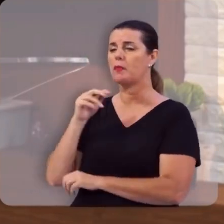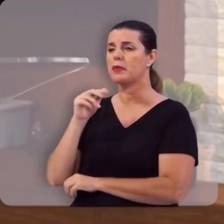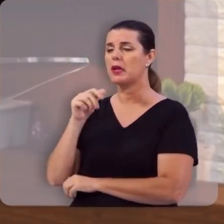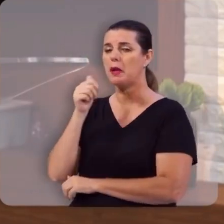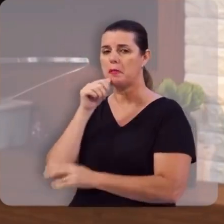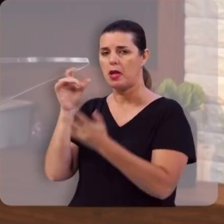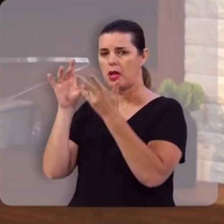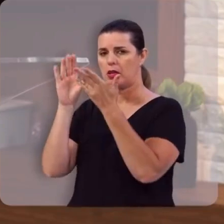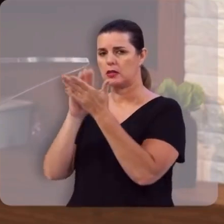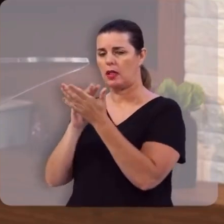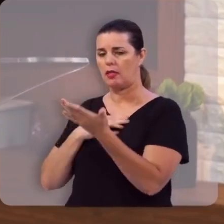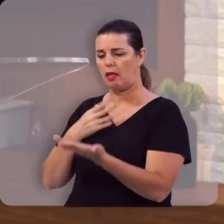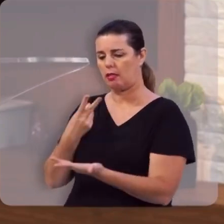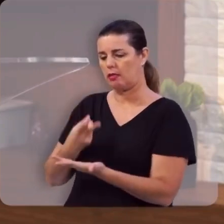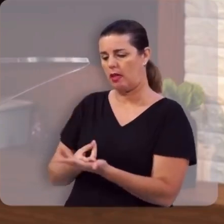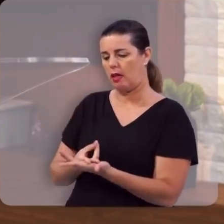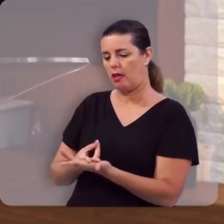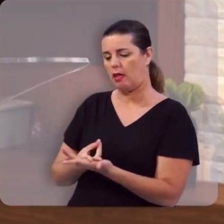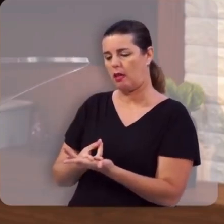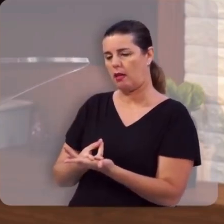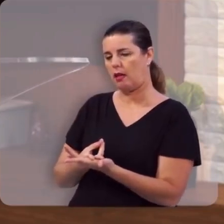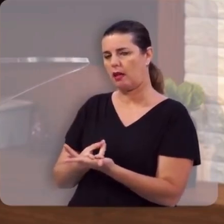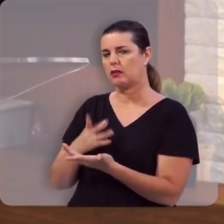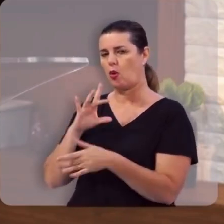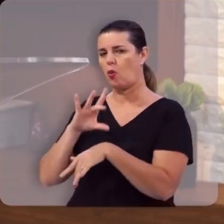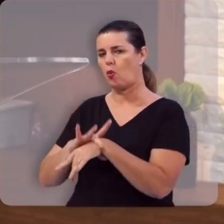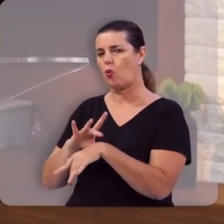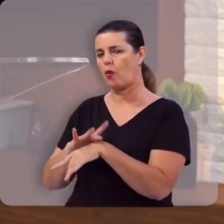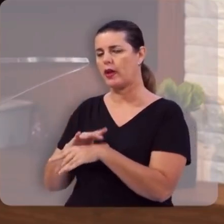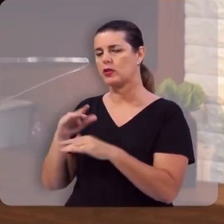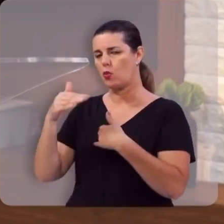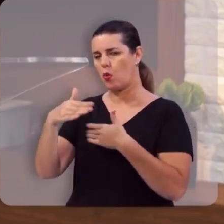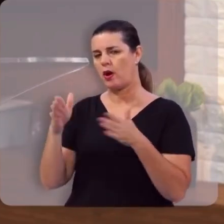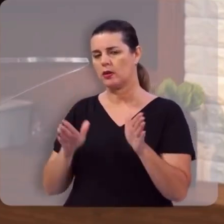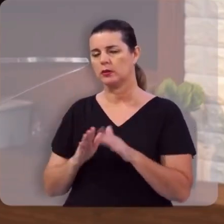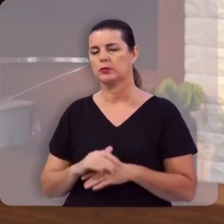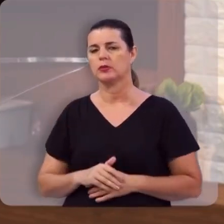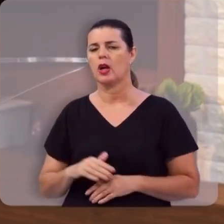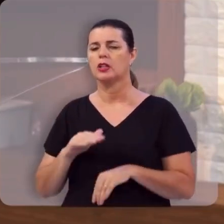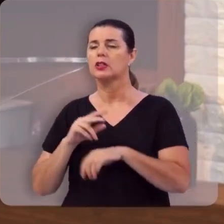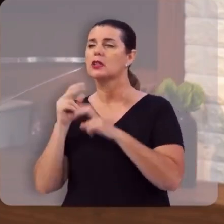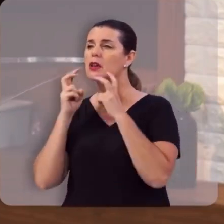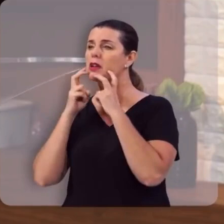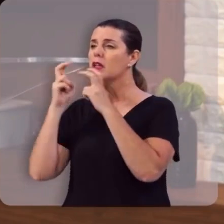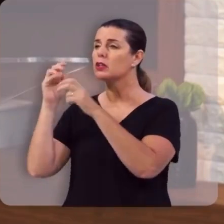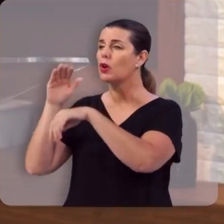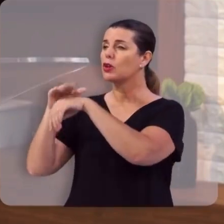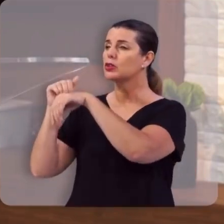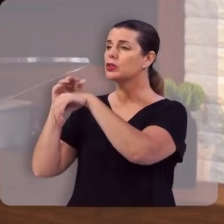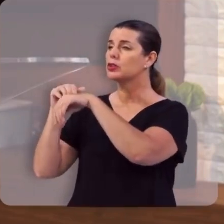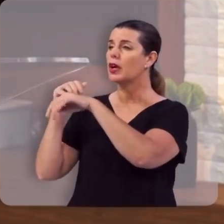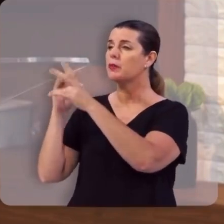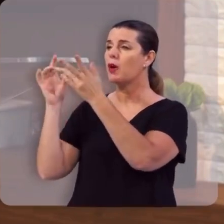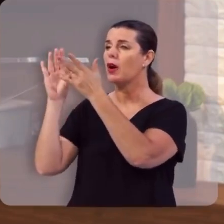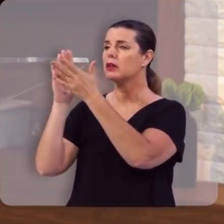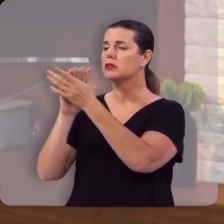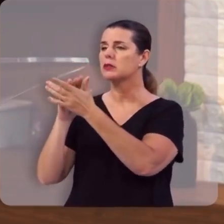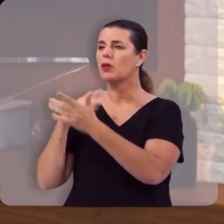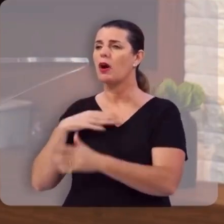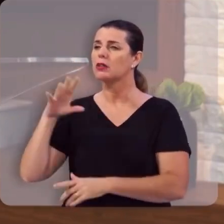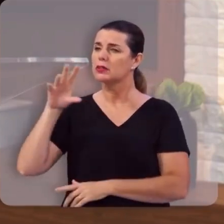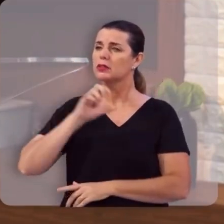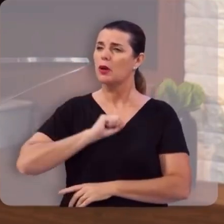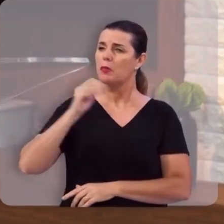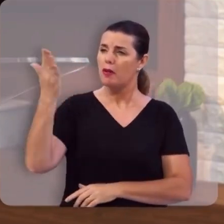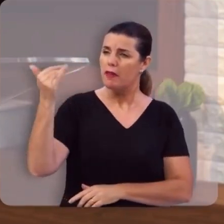esposa, ele estava deitado no seu leito de enfermidade, no quarto, e ele chamou a esposa e disse, querida, corra aqui.